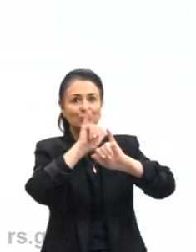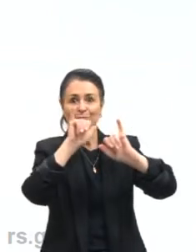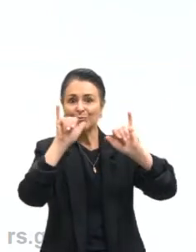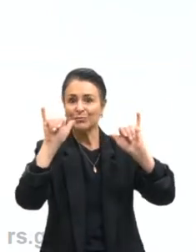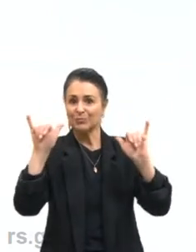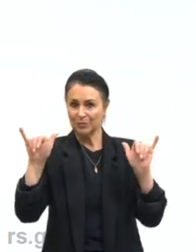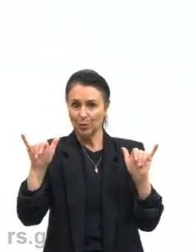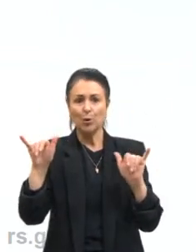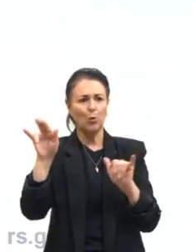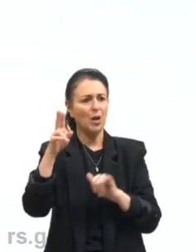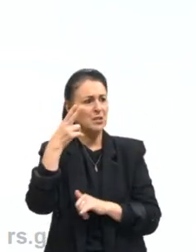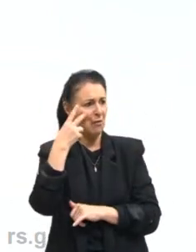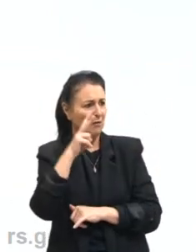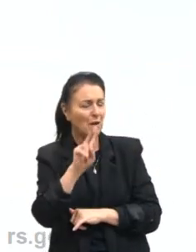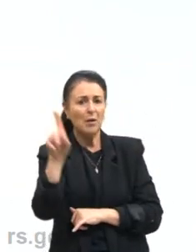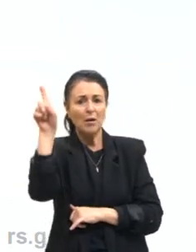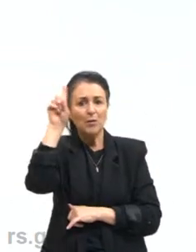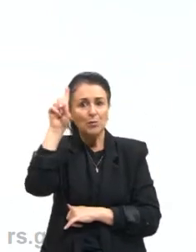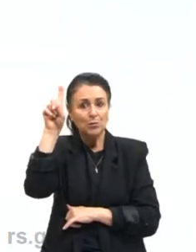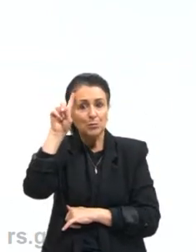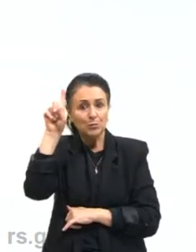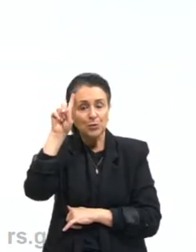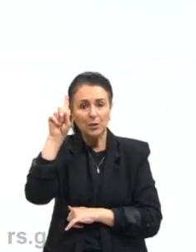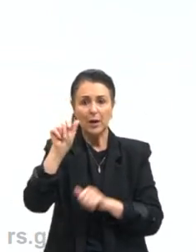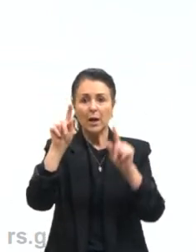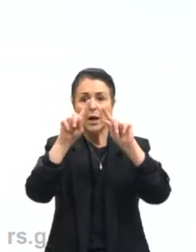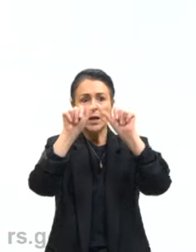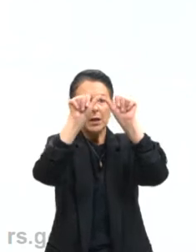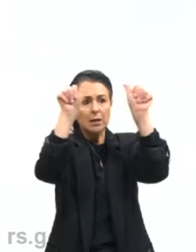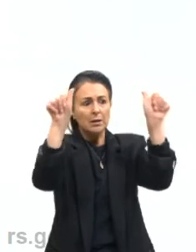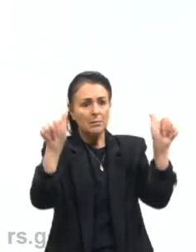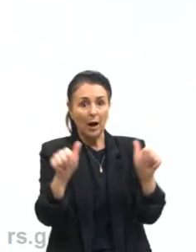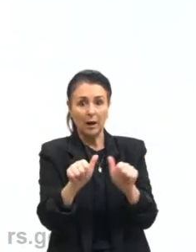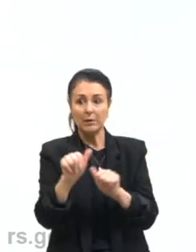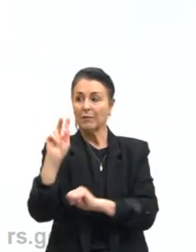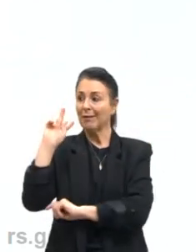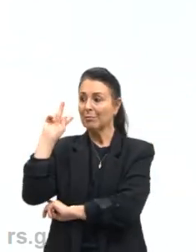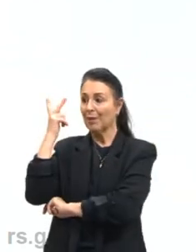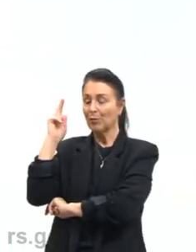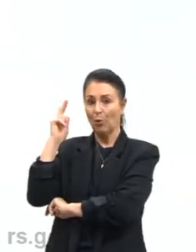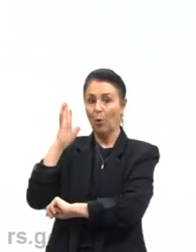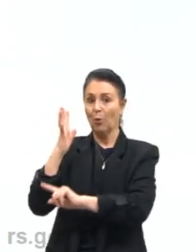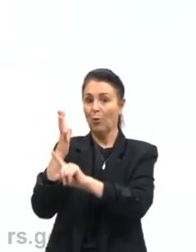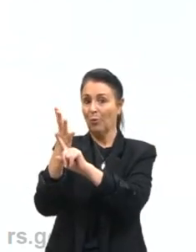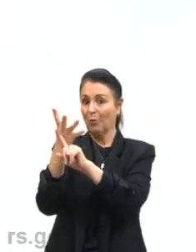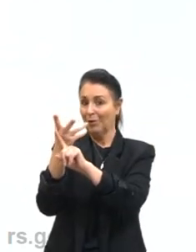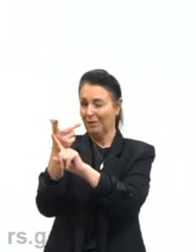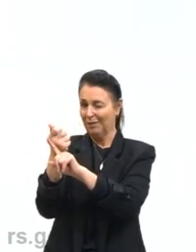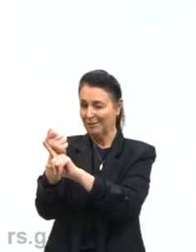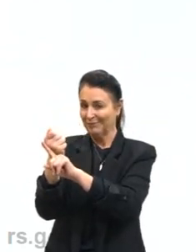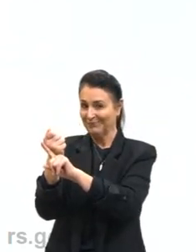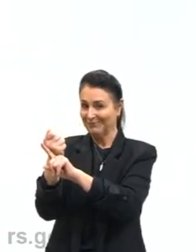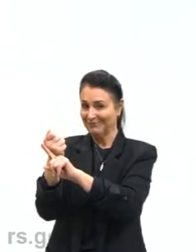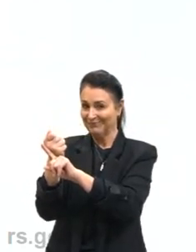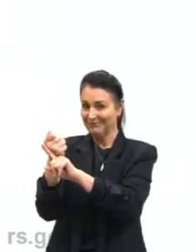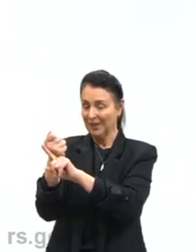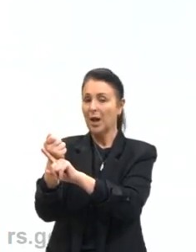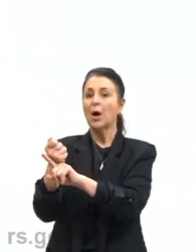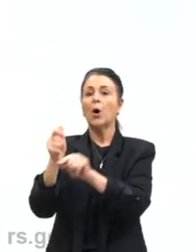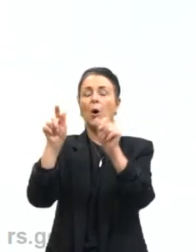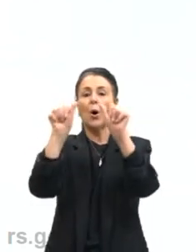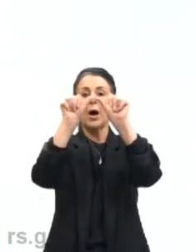estão no nosso cotidiano, estão no nosso dia a dia, e as imagens da história da arte. Aqui eu tenho uma imagem publicitária de